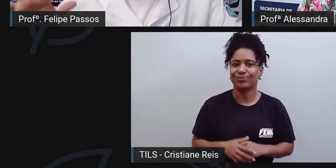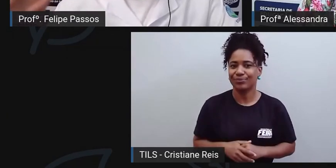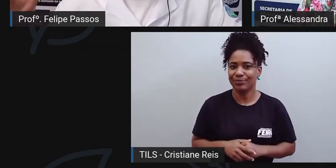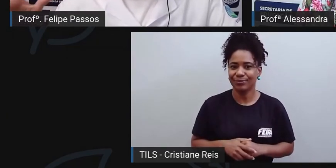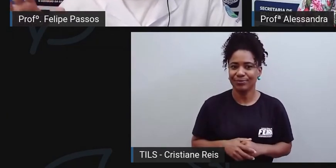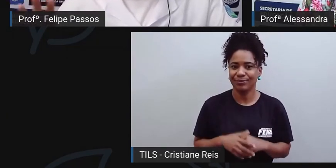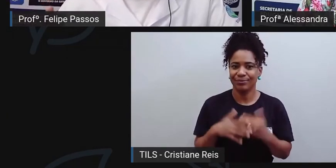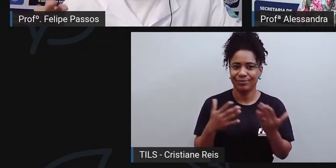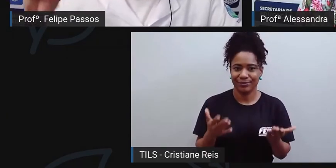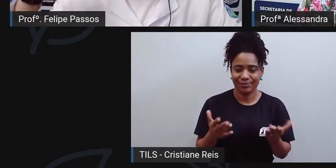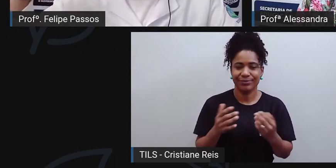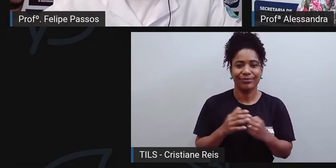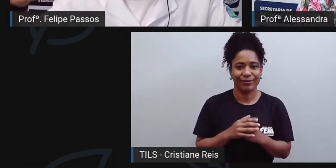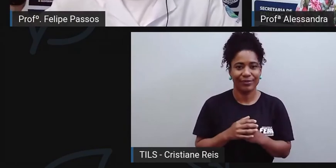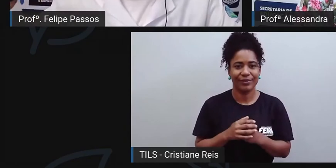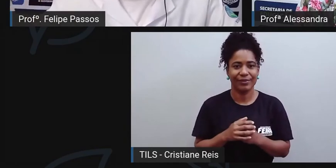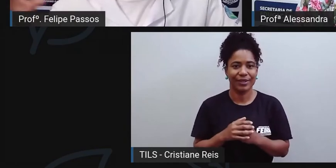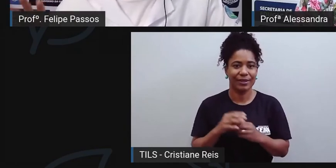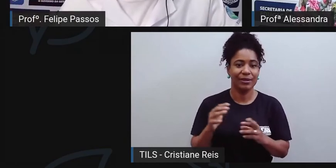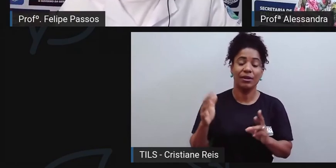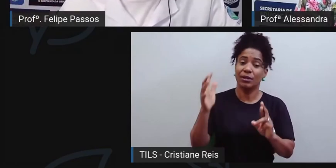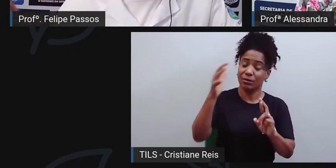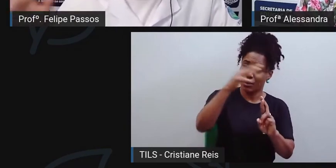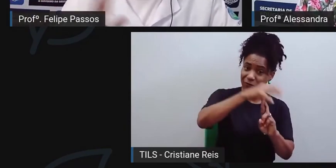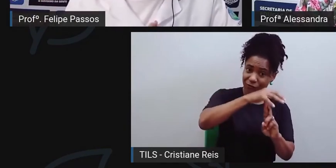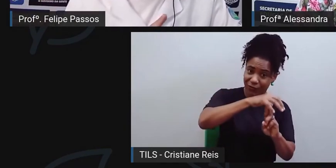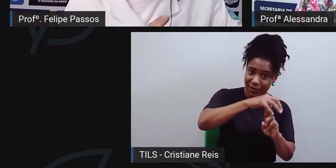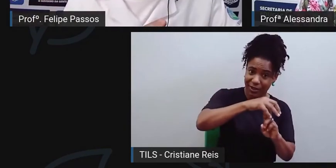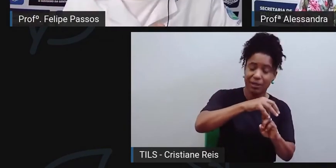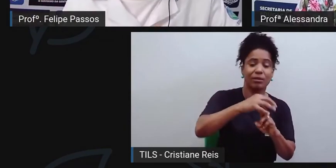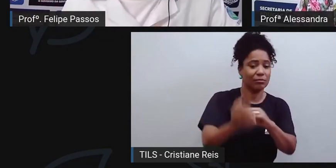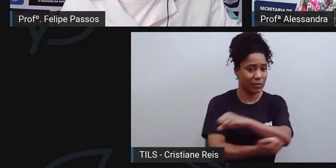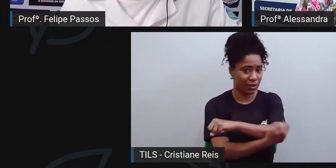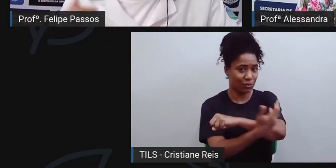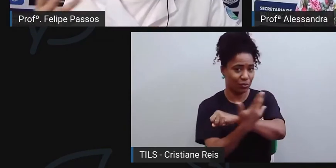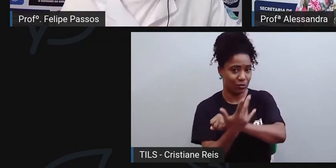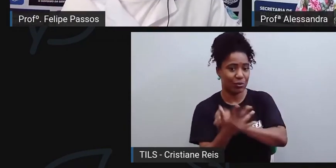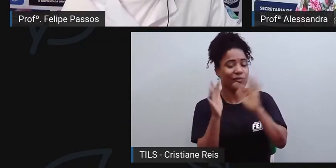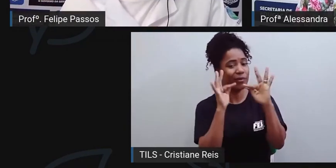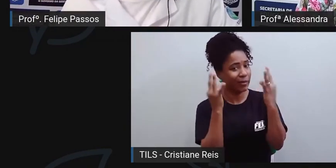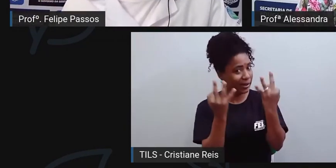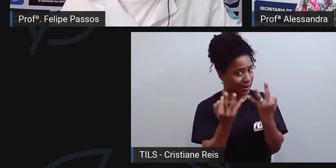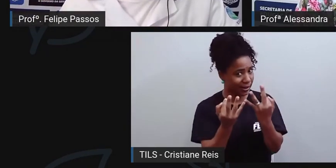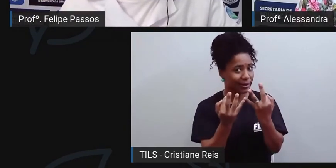mais eventos, uma feira da agricultura familiar, aí é mais certo, porque provavelmente...